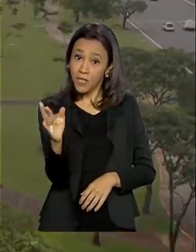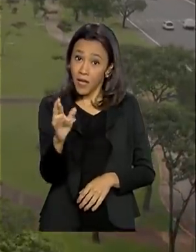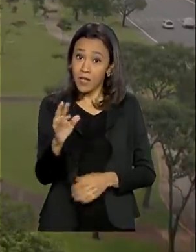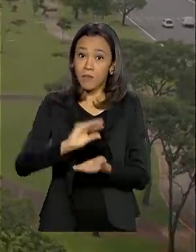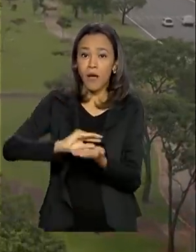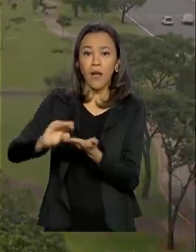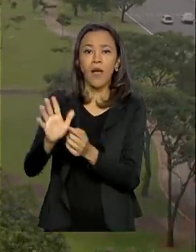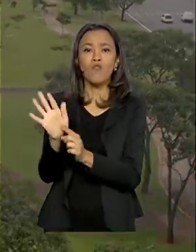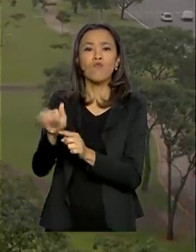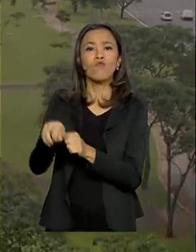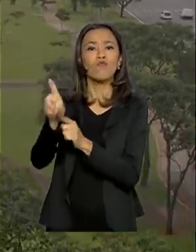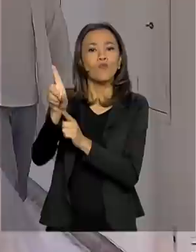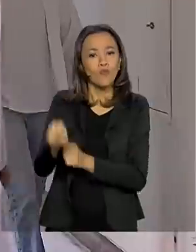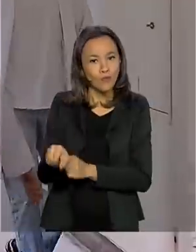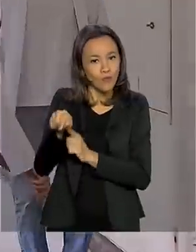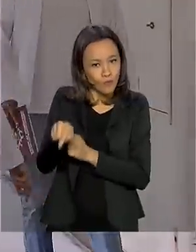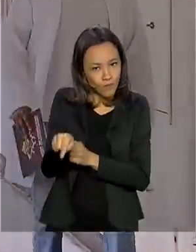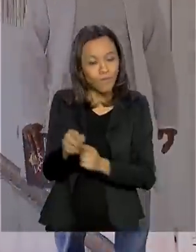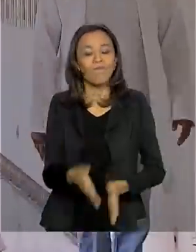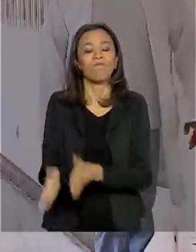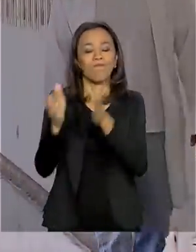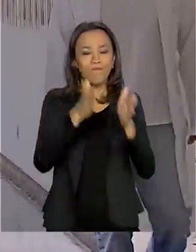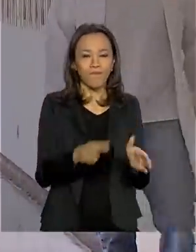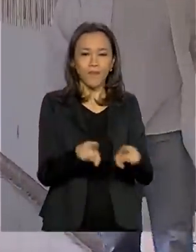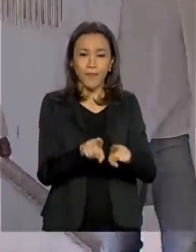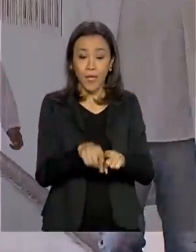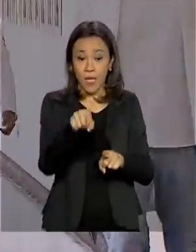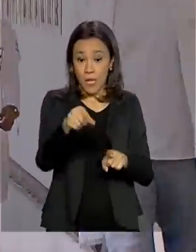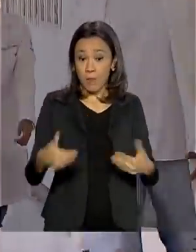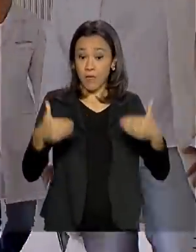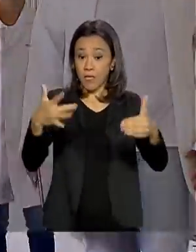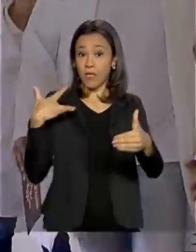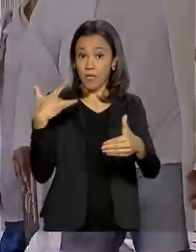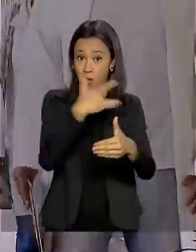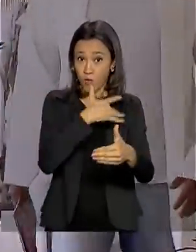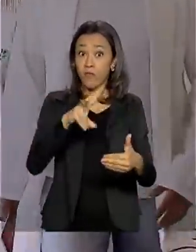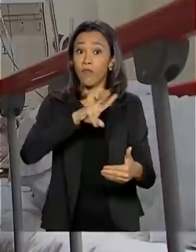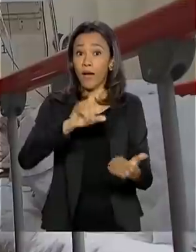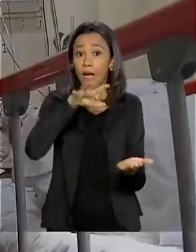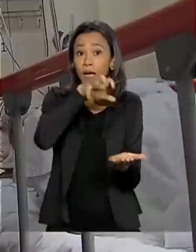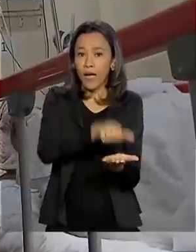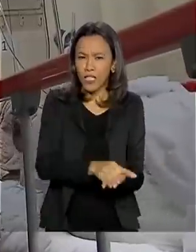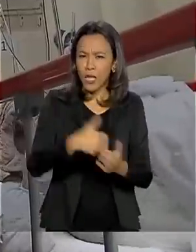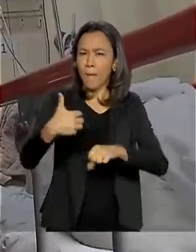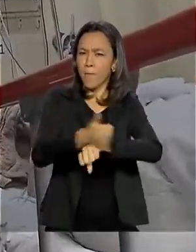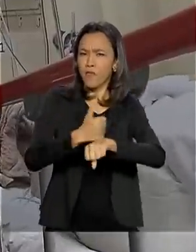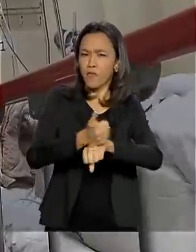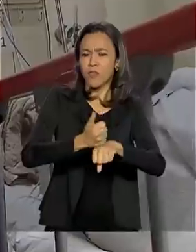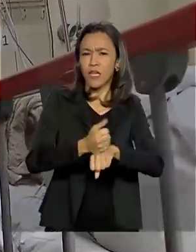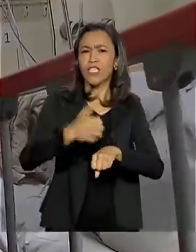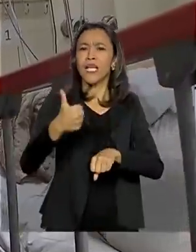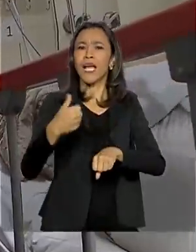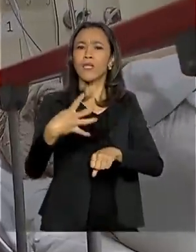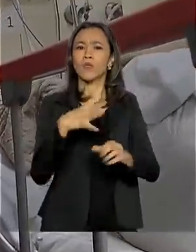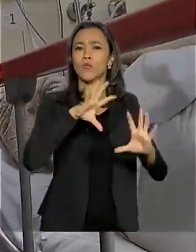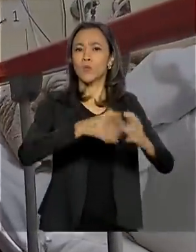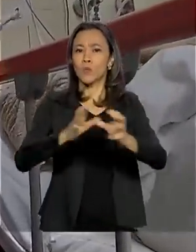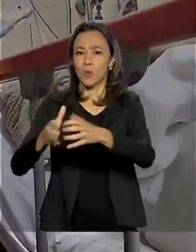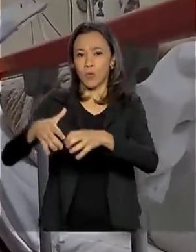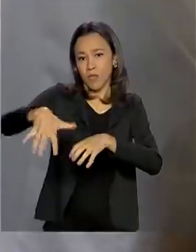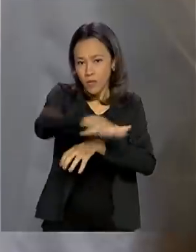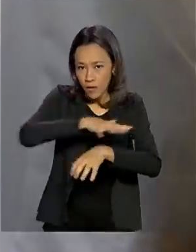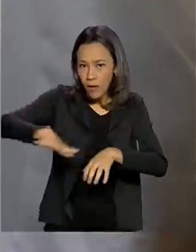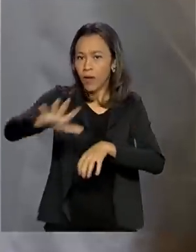fundos de participação. E veja também, o Ministério da Saúde vai cadastrar profissionais de 14 categorias da área de